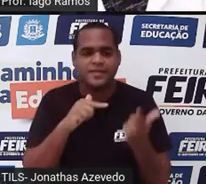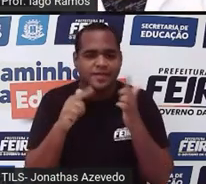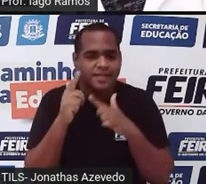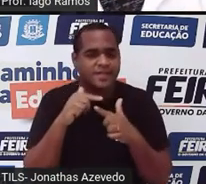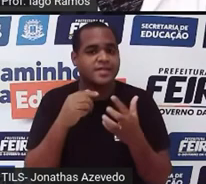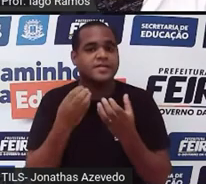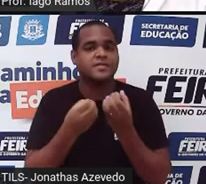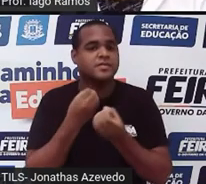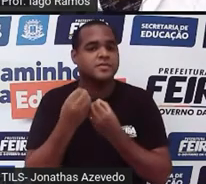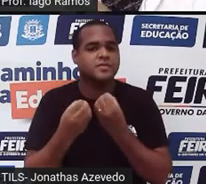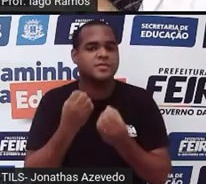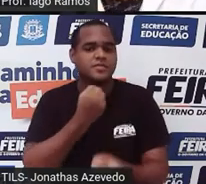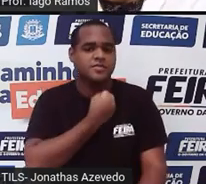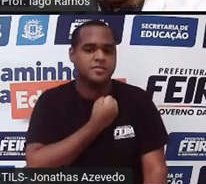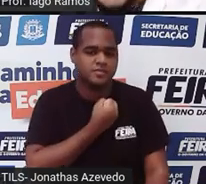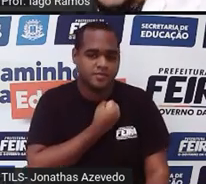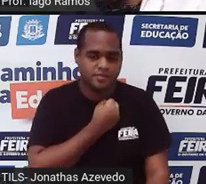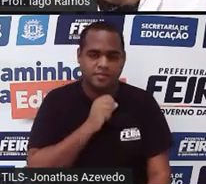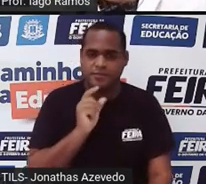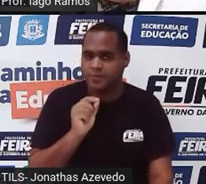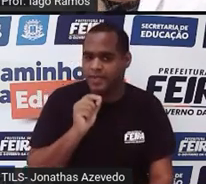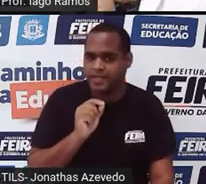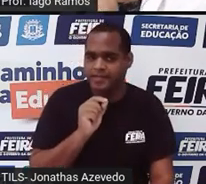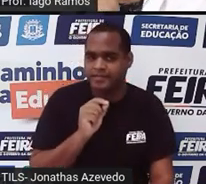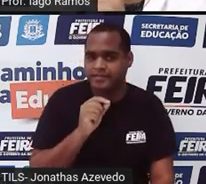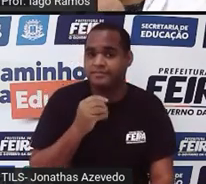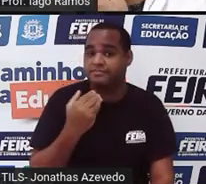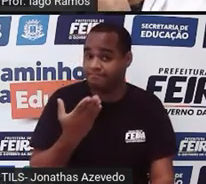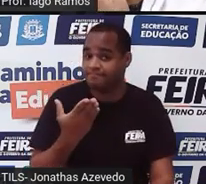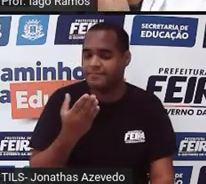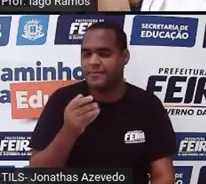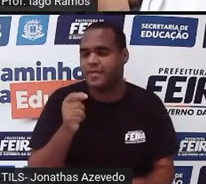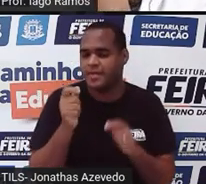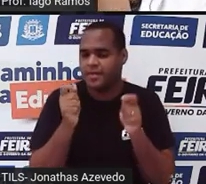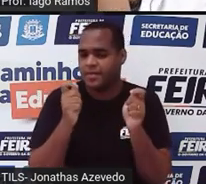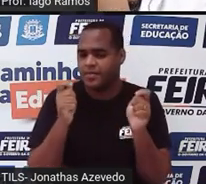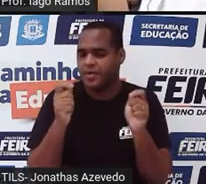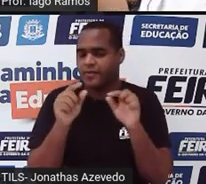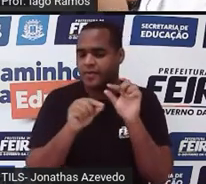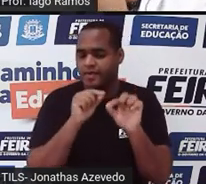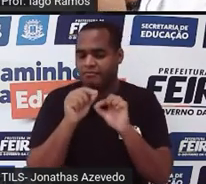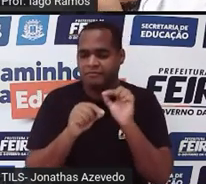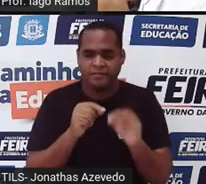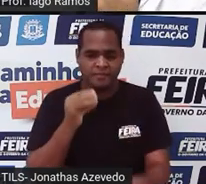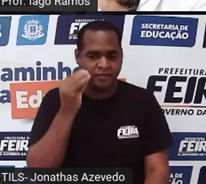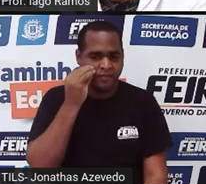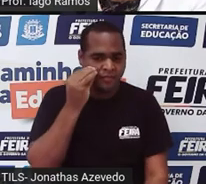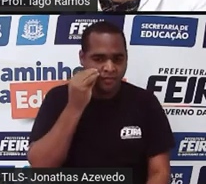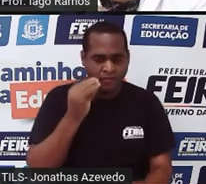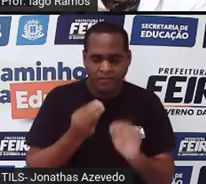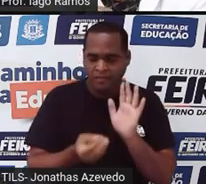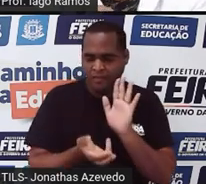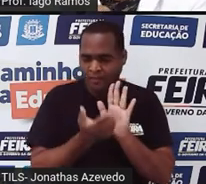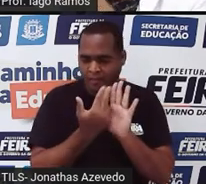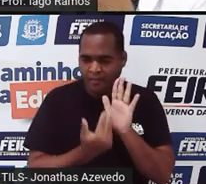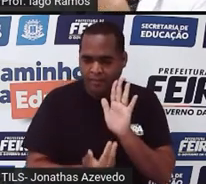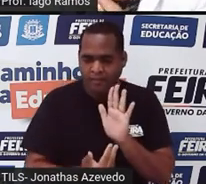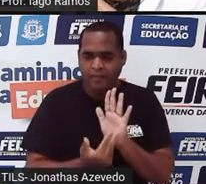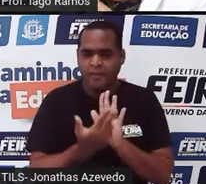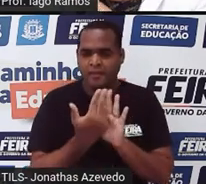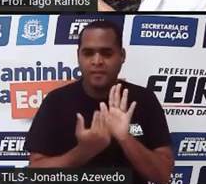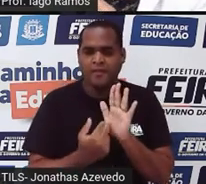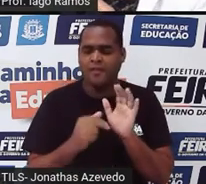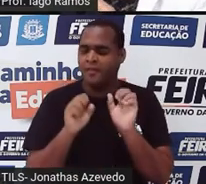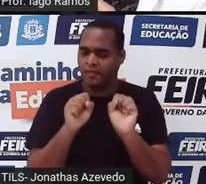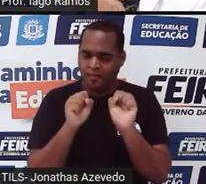descobrir que número é esse, tá bom? Você até pode tentar desenhar, né, a próxima